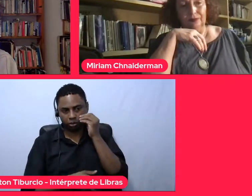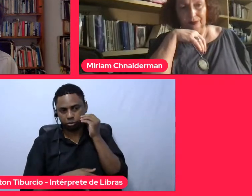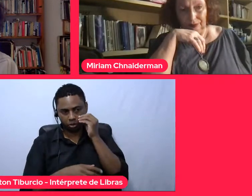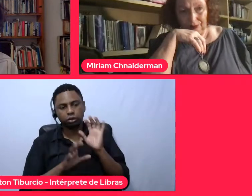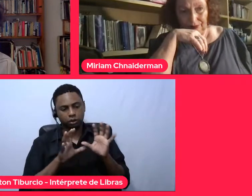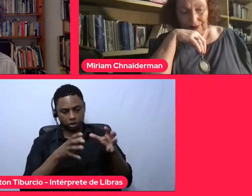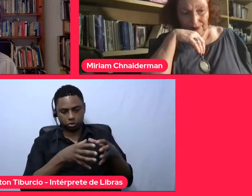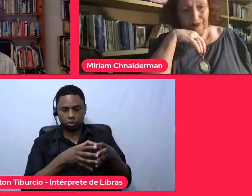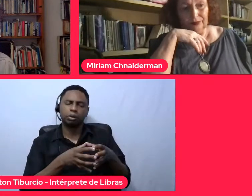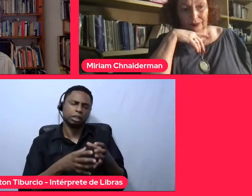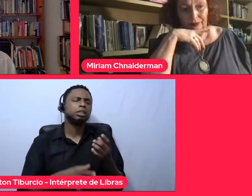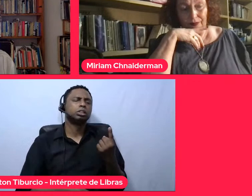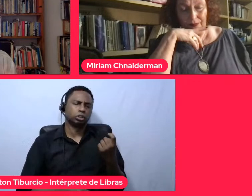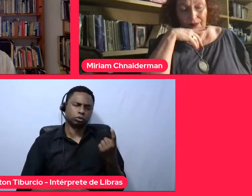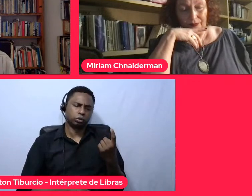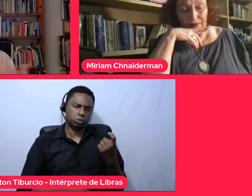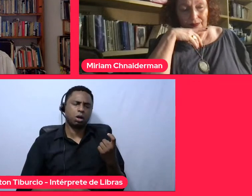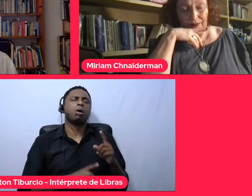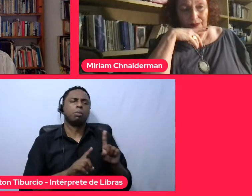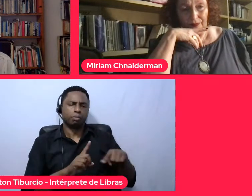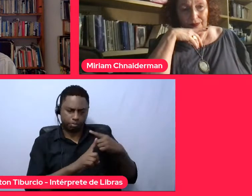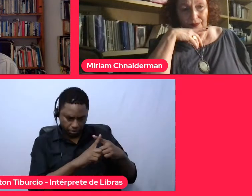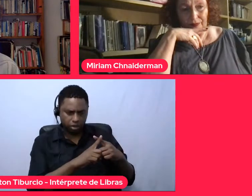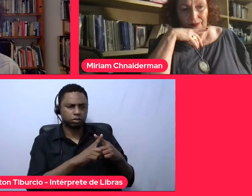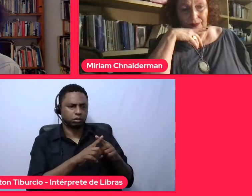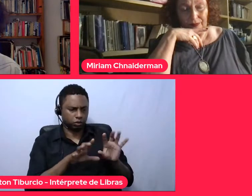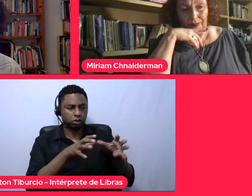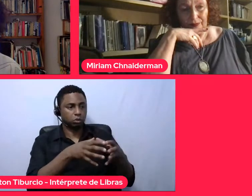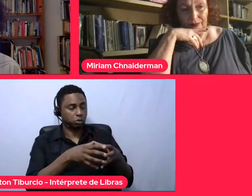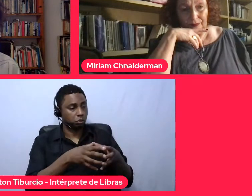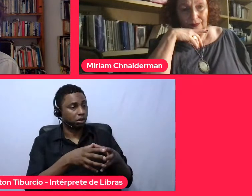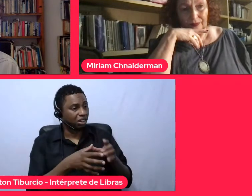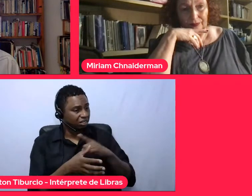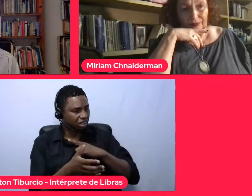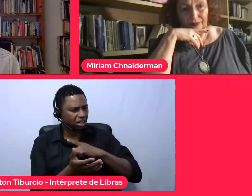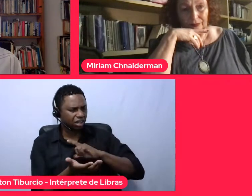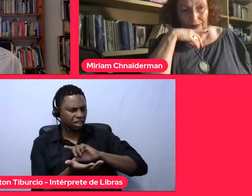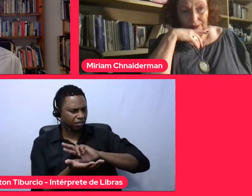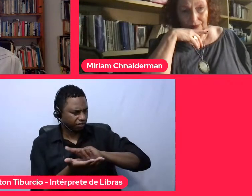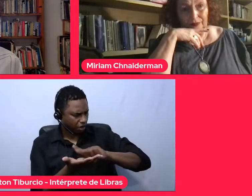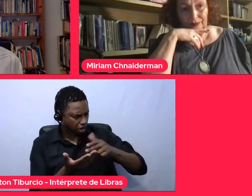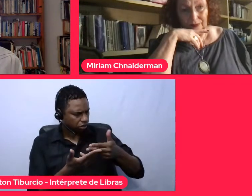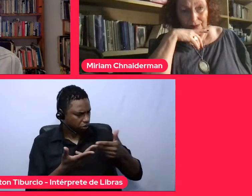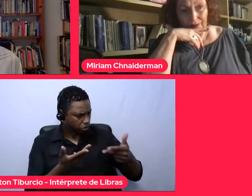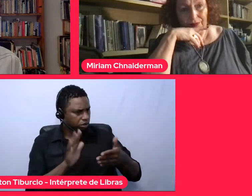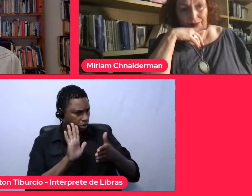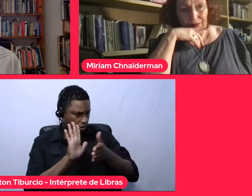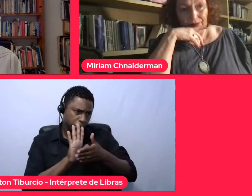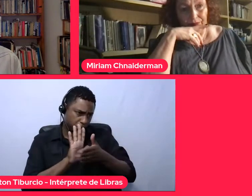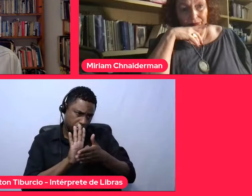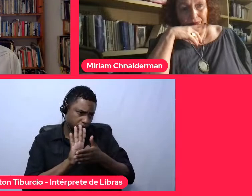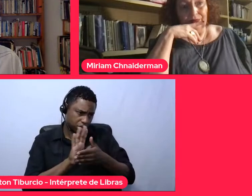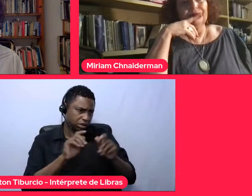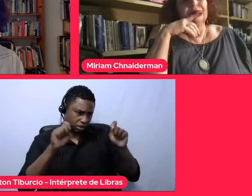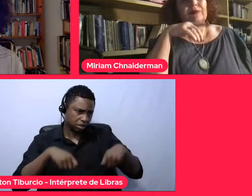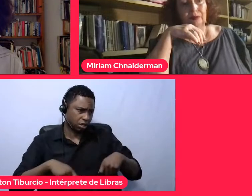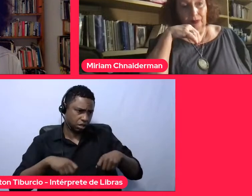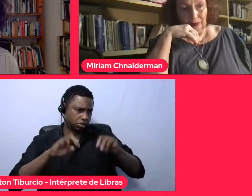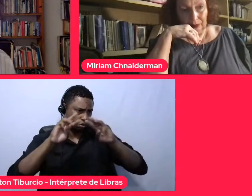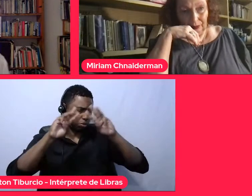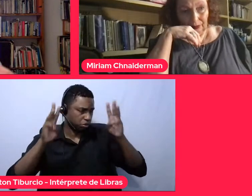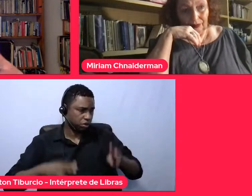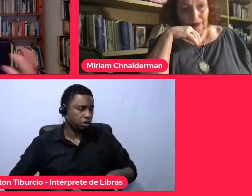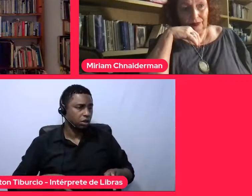individual, mas é coletiva também. Então, são muitas coisas que podem ser propostas no espaço de um museu para